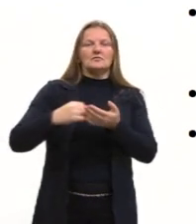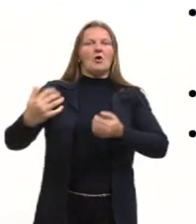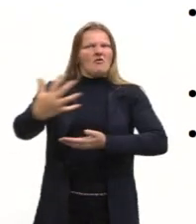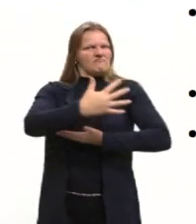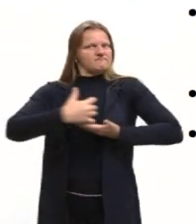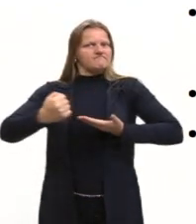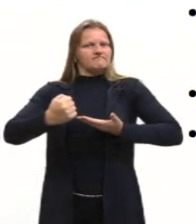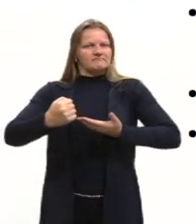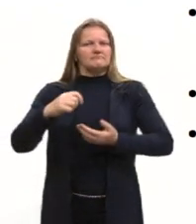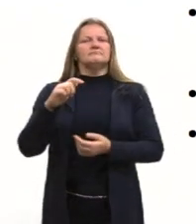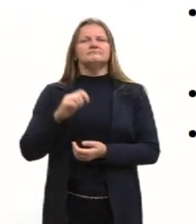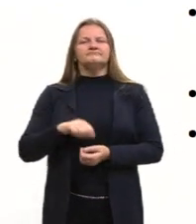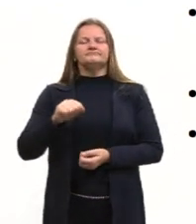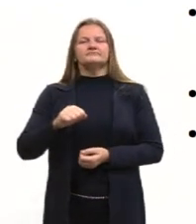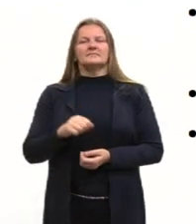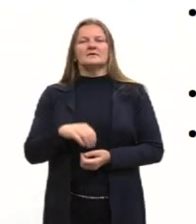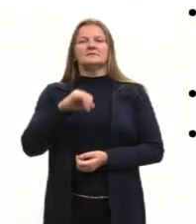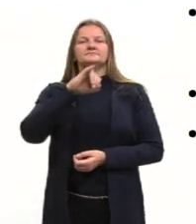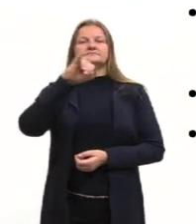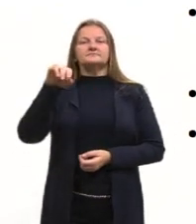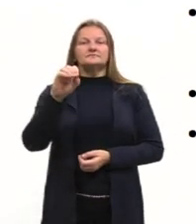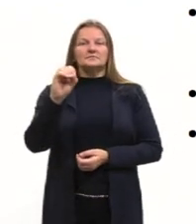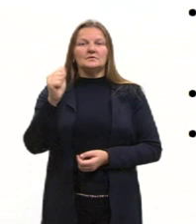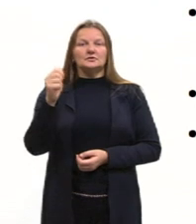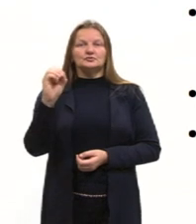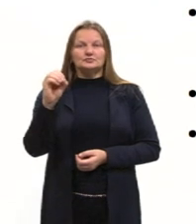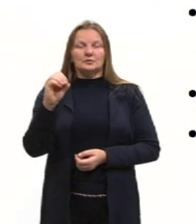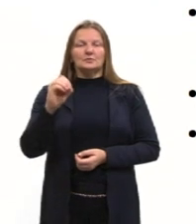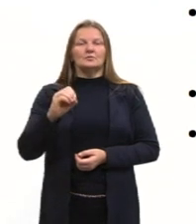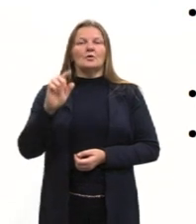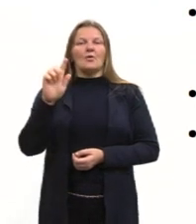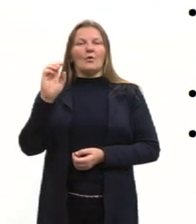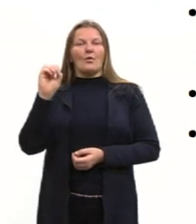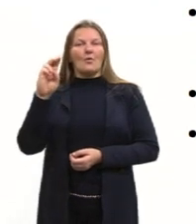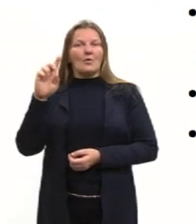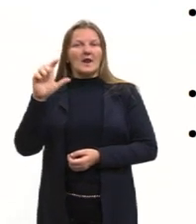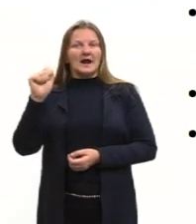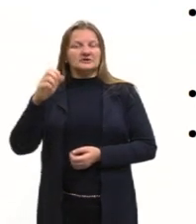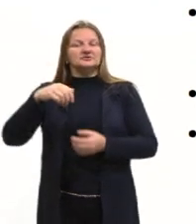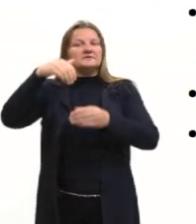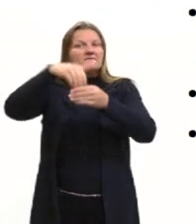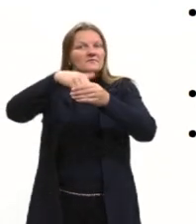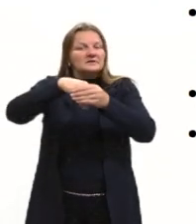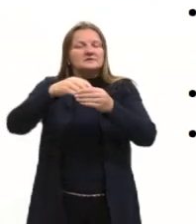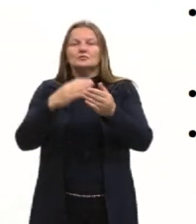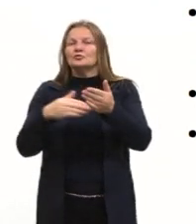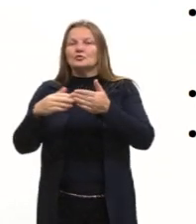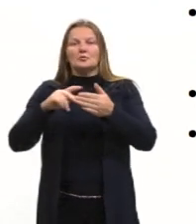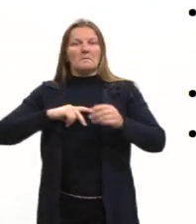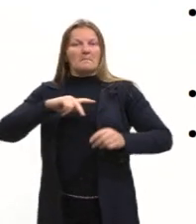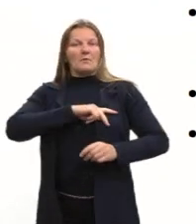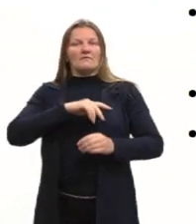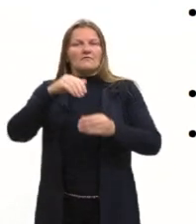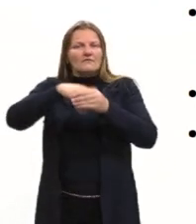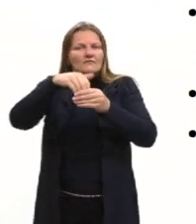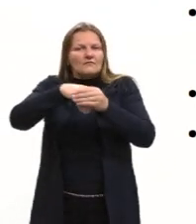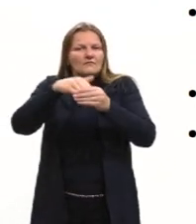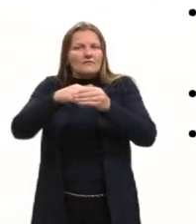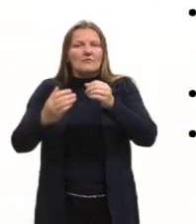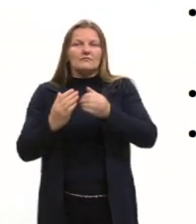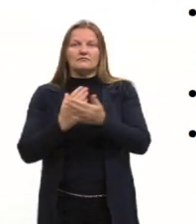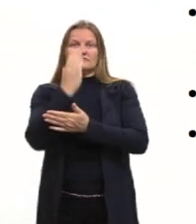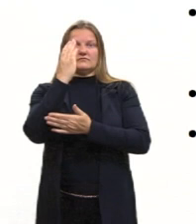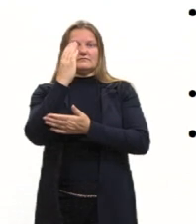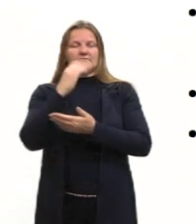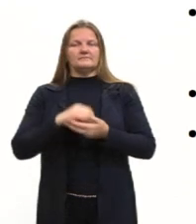mesmo. João Goulart tinha sido eleito de forma legítima. E ele era um presidente que ele pretendia